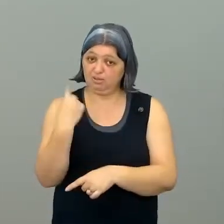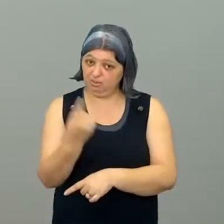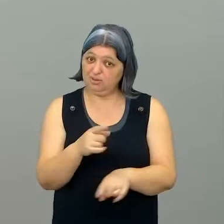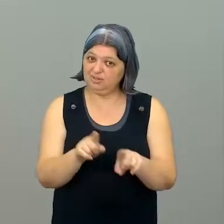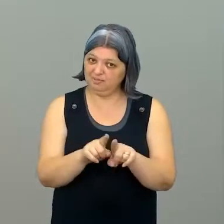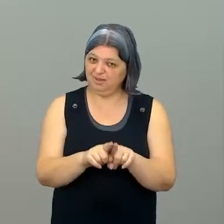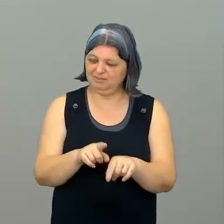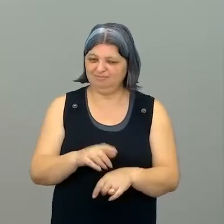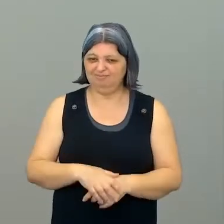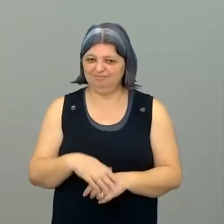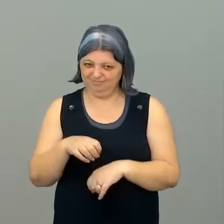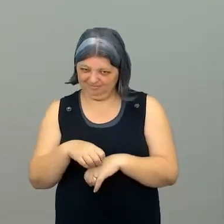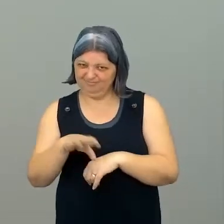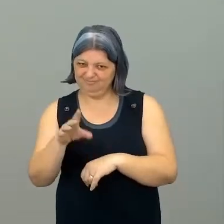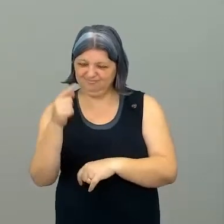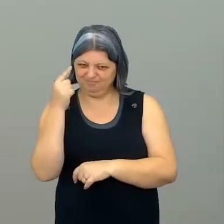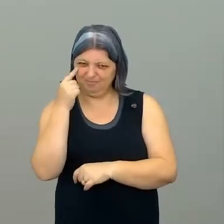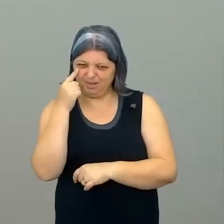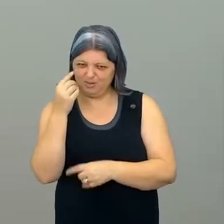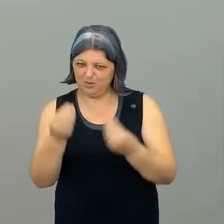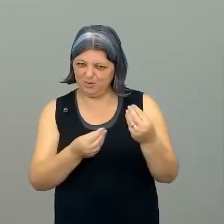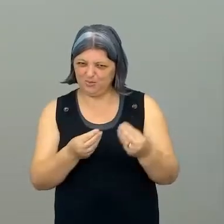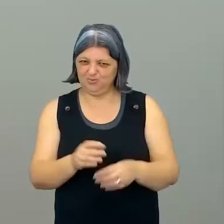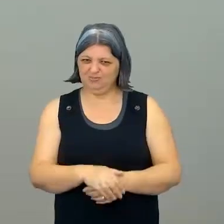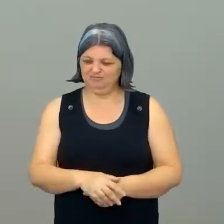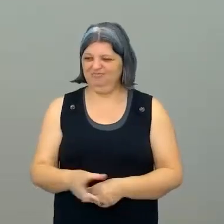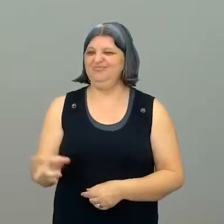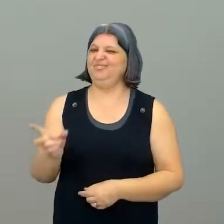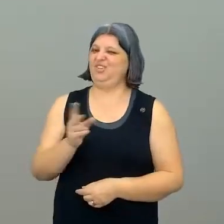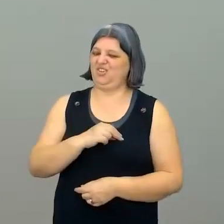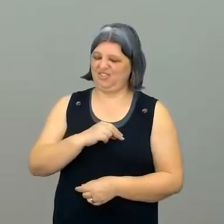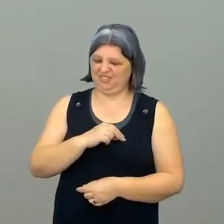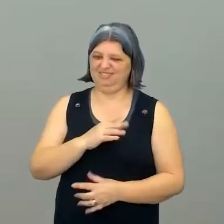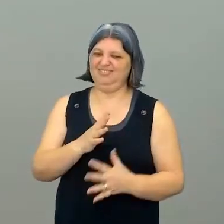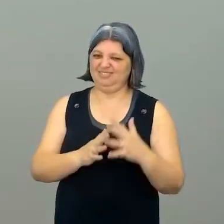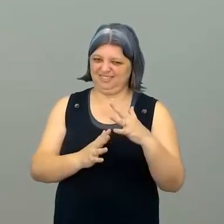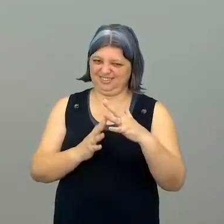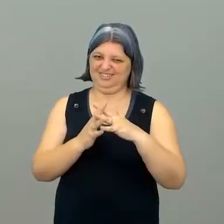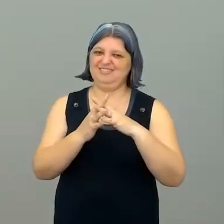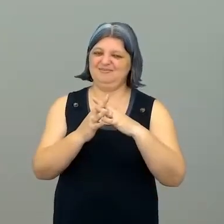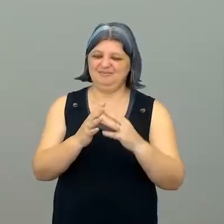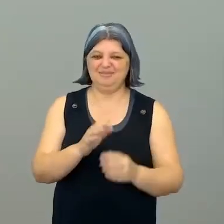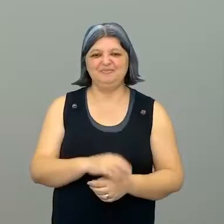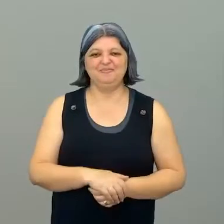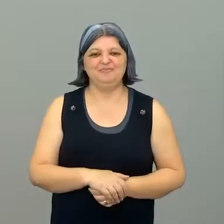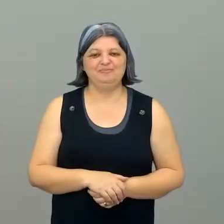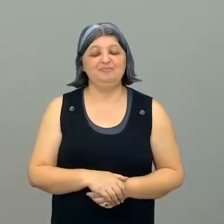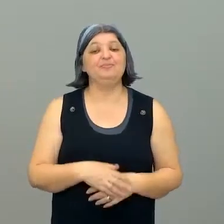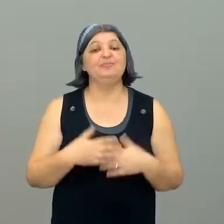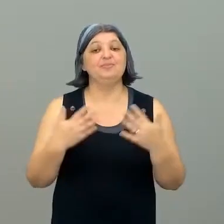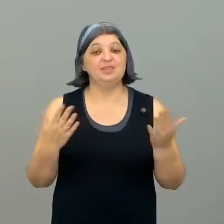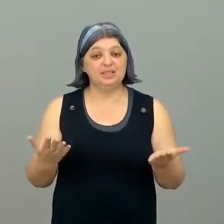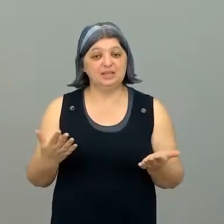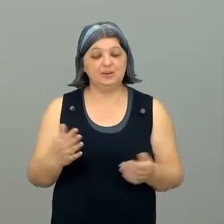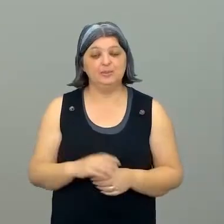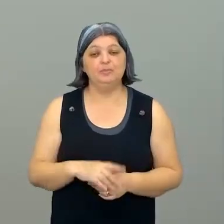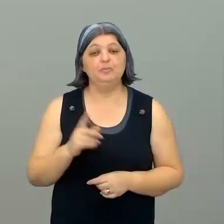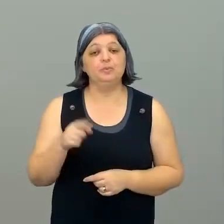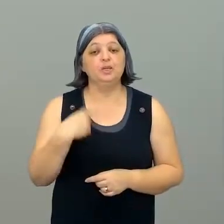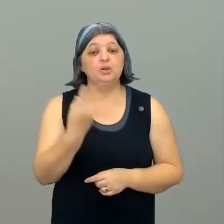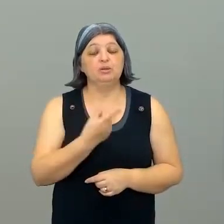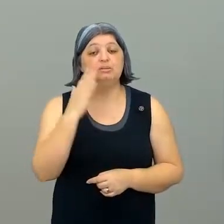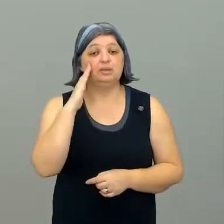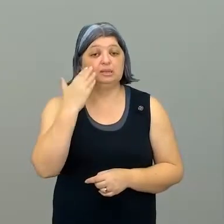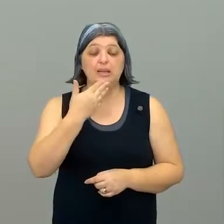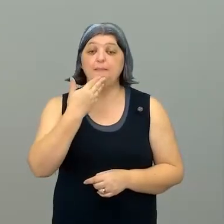ó. Já pensou? Cara, seria muito incrível, né? E, então, para a gente entender